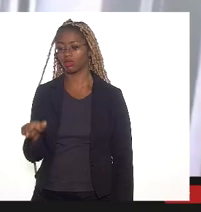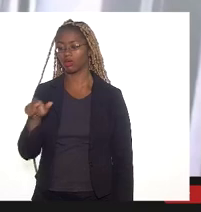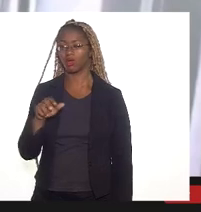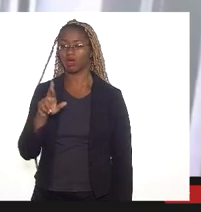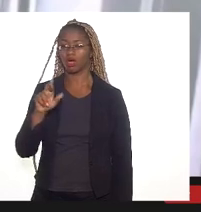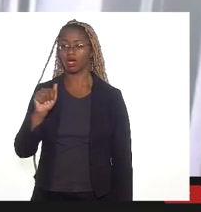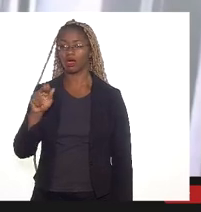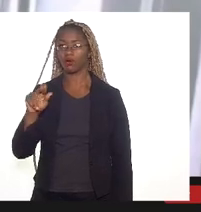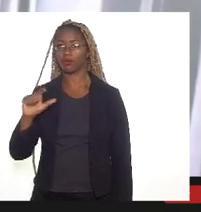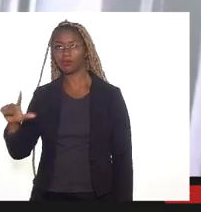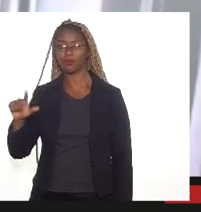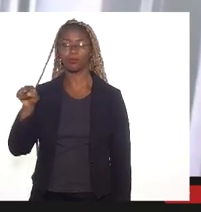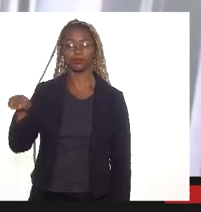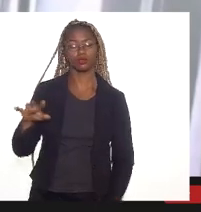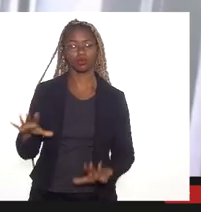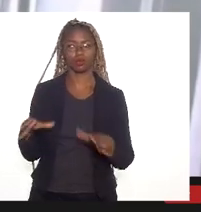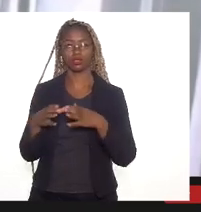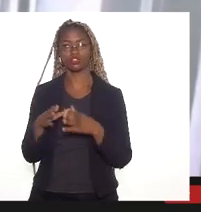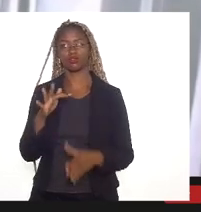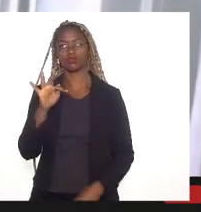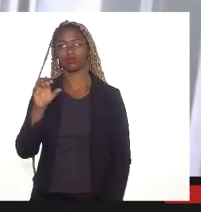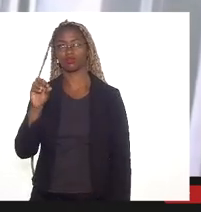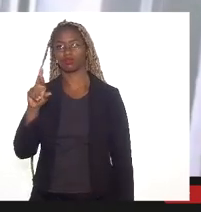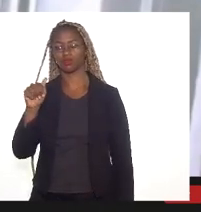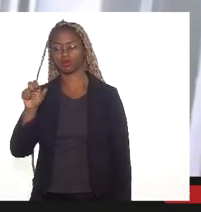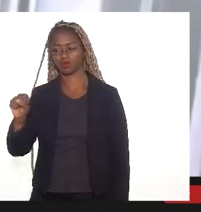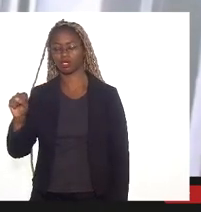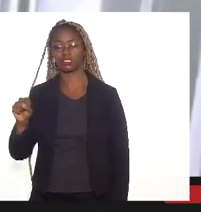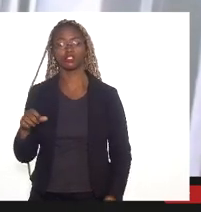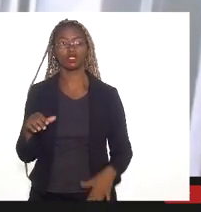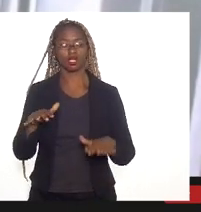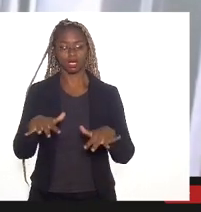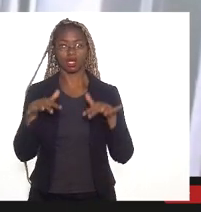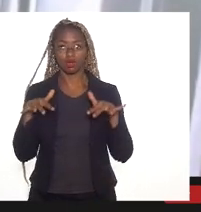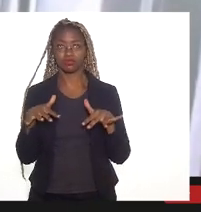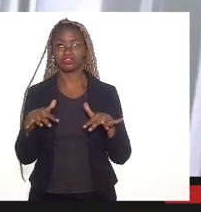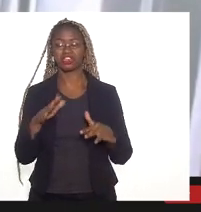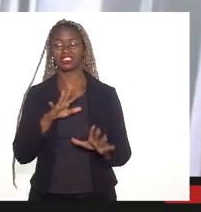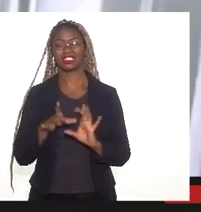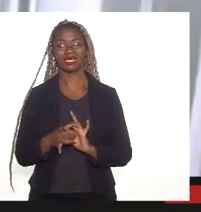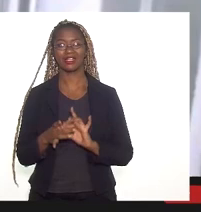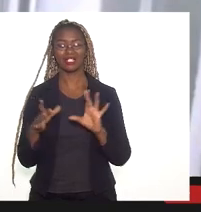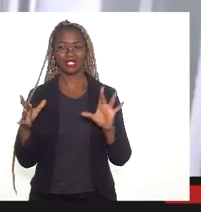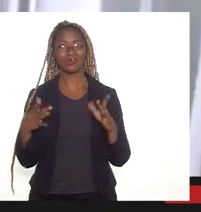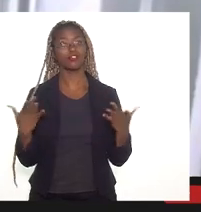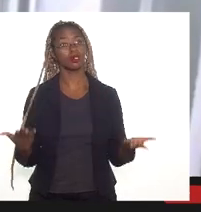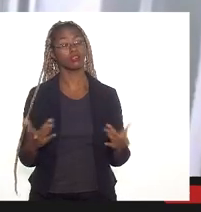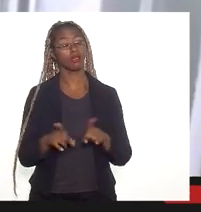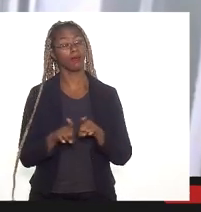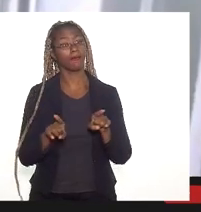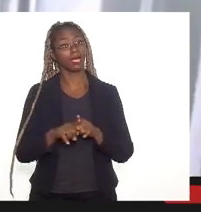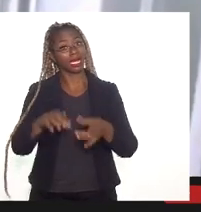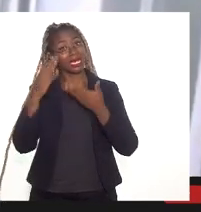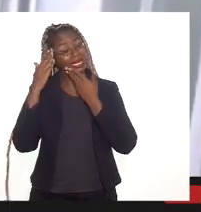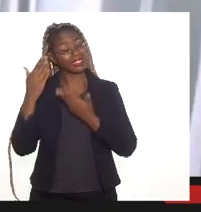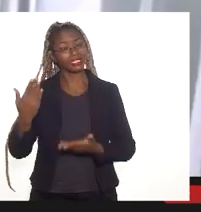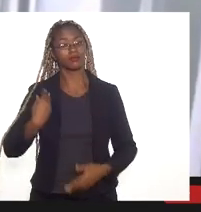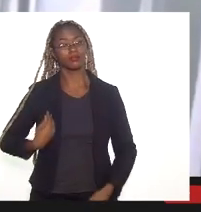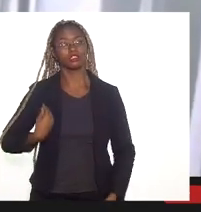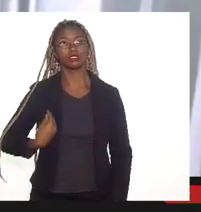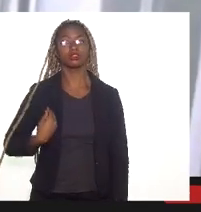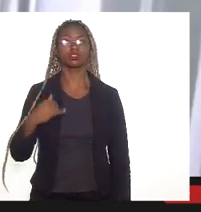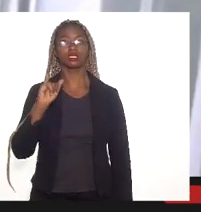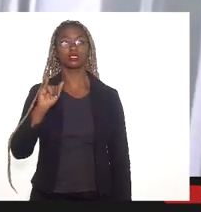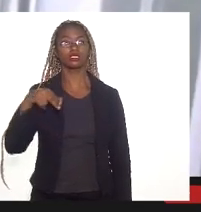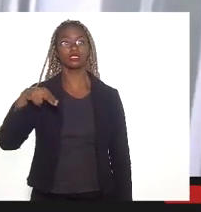Foras, aqui na nossa audiência pública. Também agradeço muito a presença do INEA,